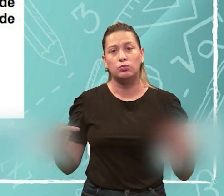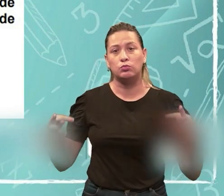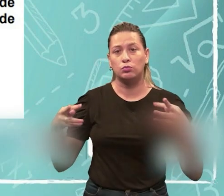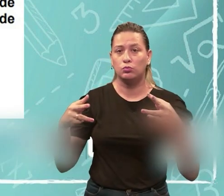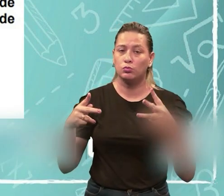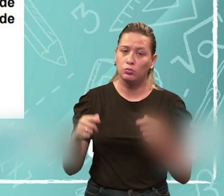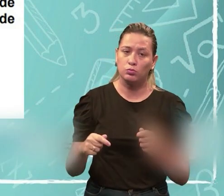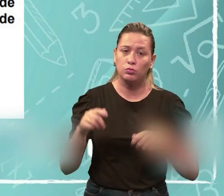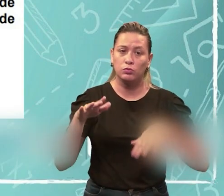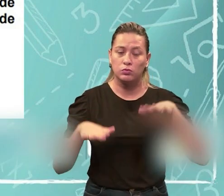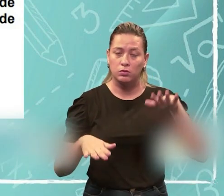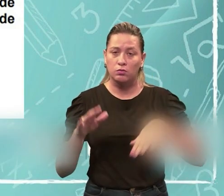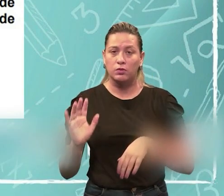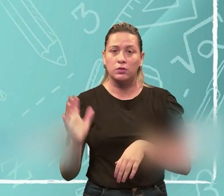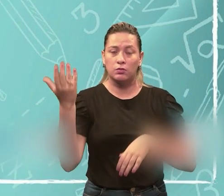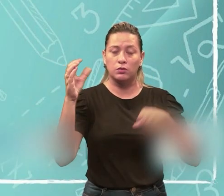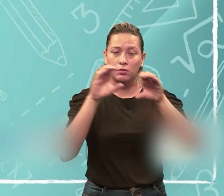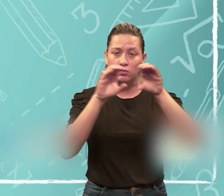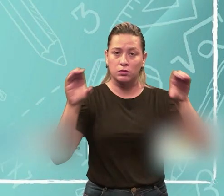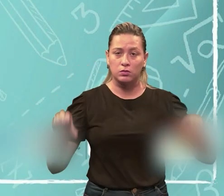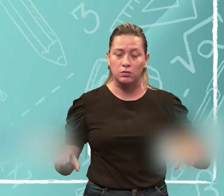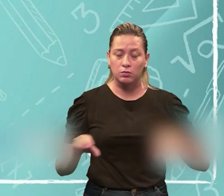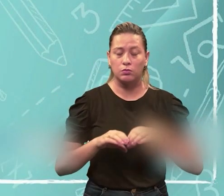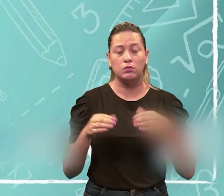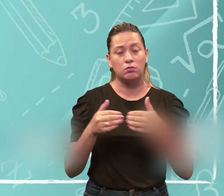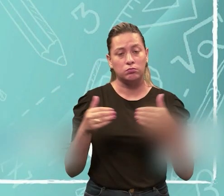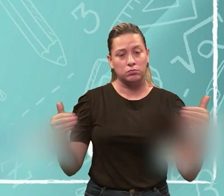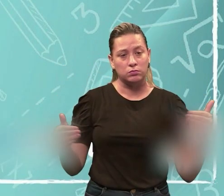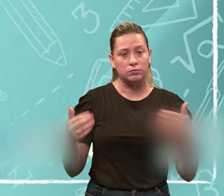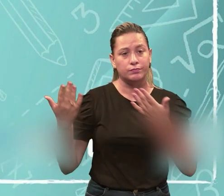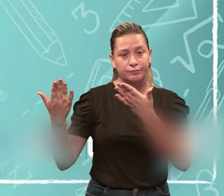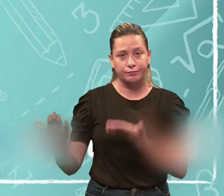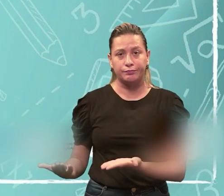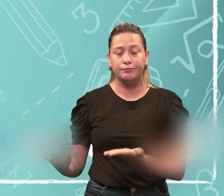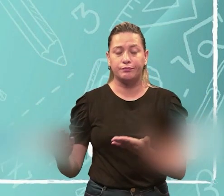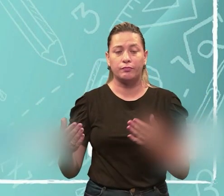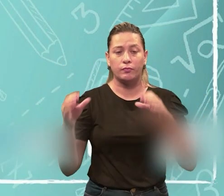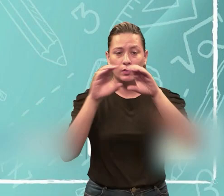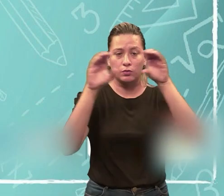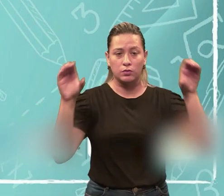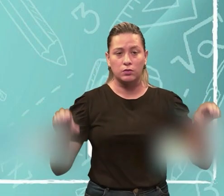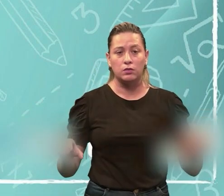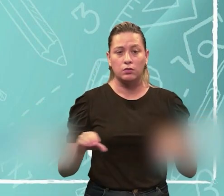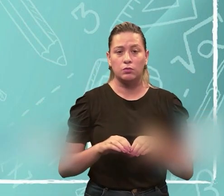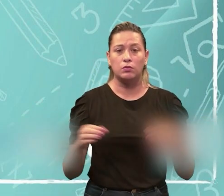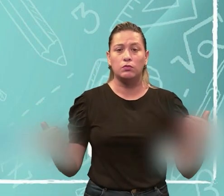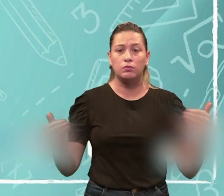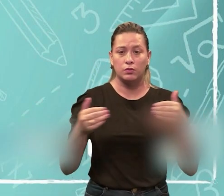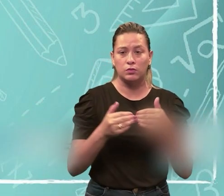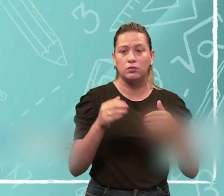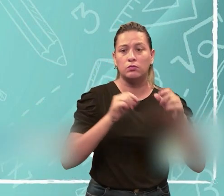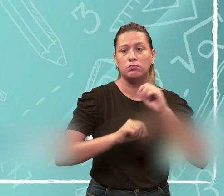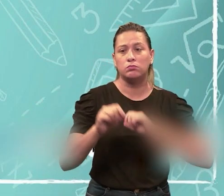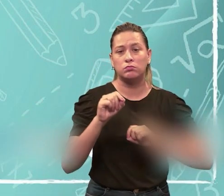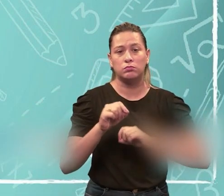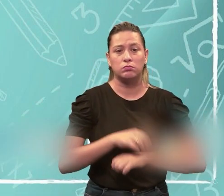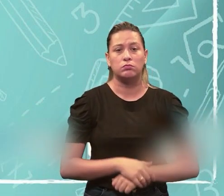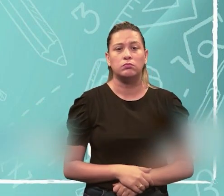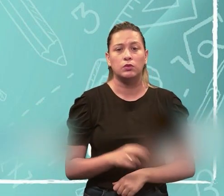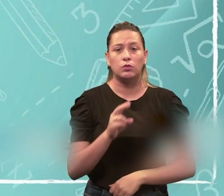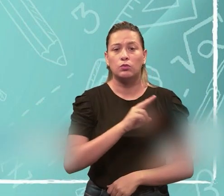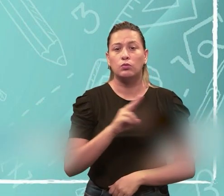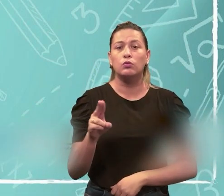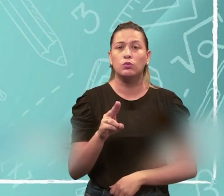então, tudo isso aqui é a causa de um circuito aberto. Um circuito fechado, se um fio ou componente está em um circuito com alimentação, este é